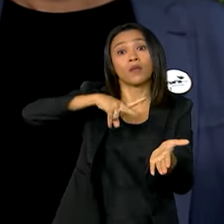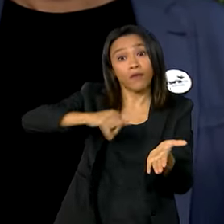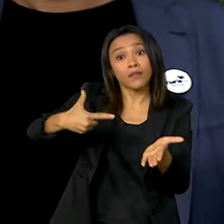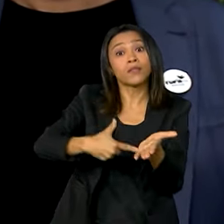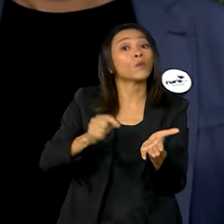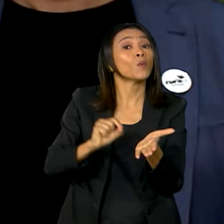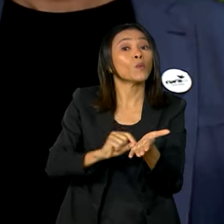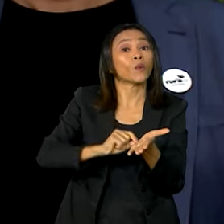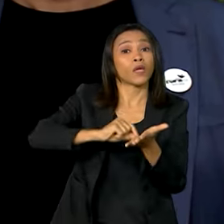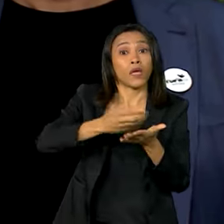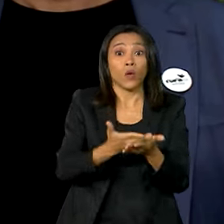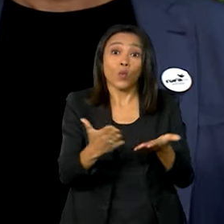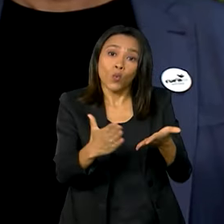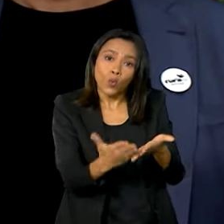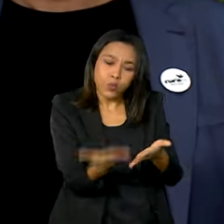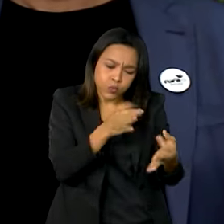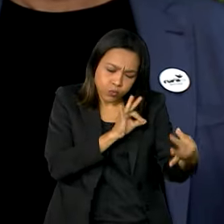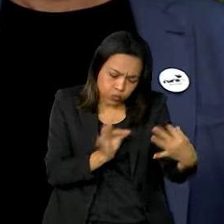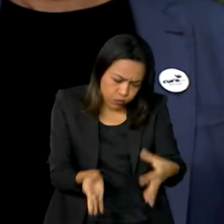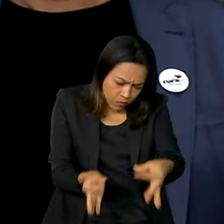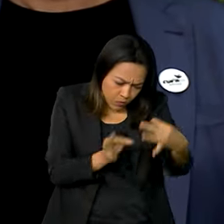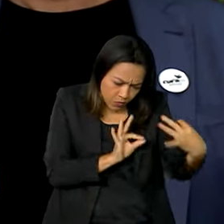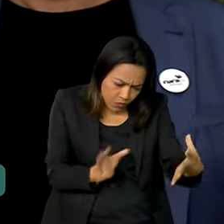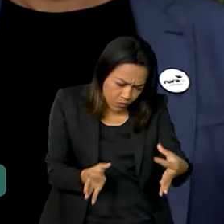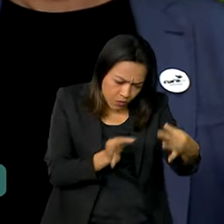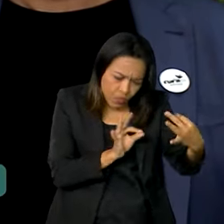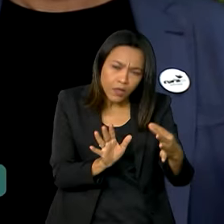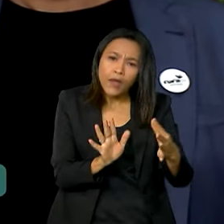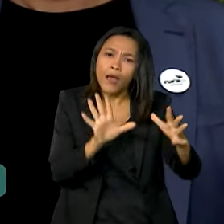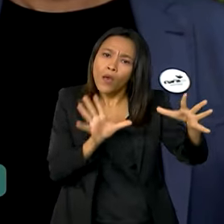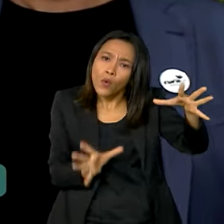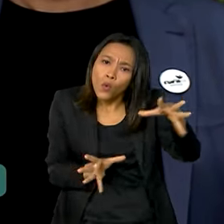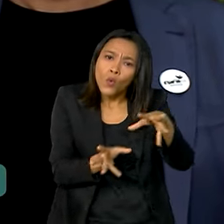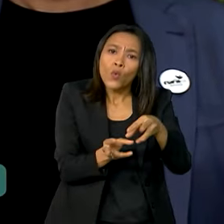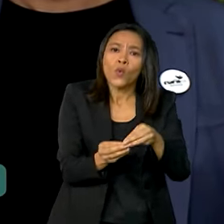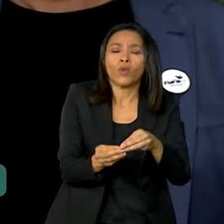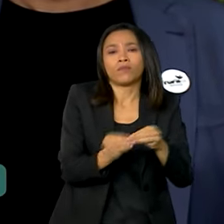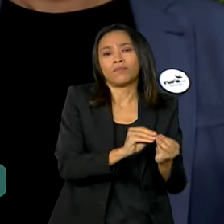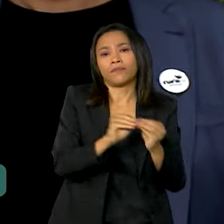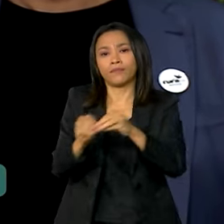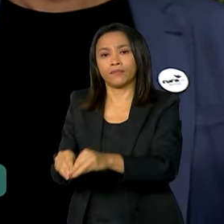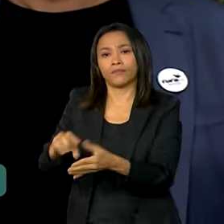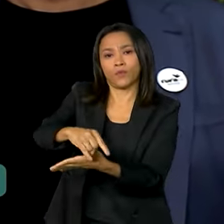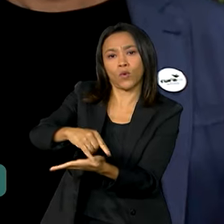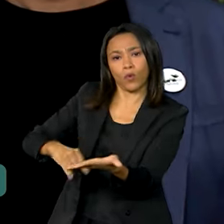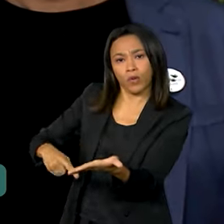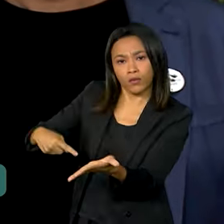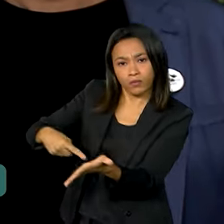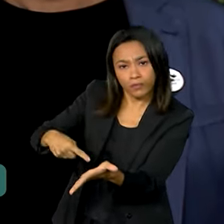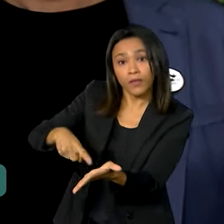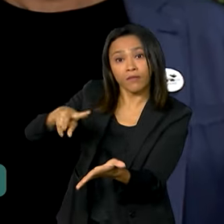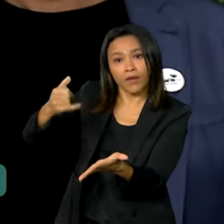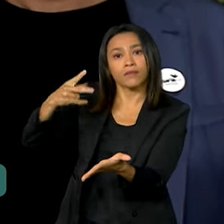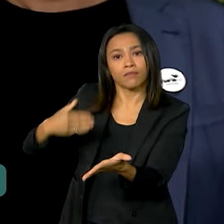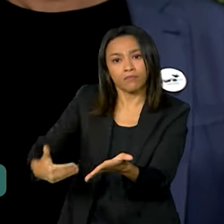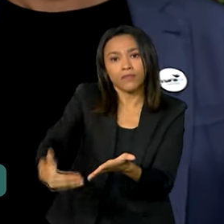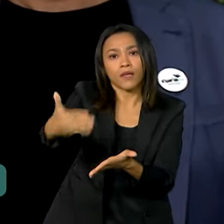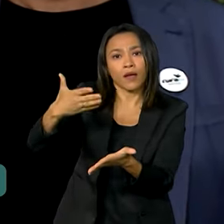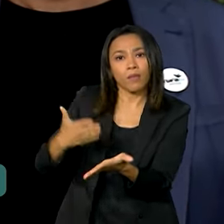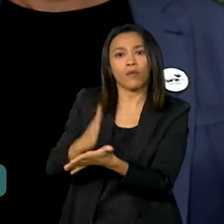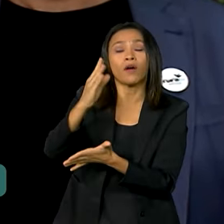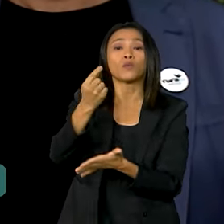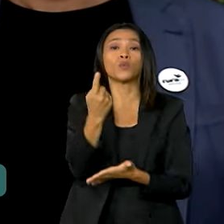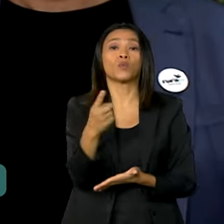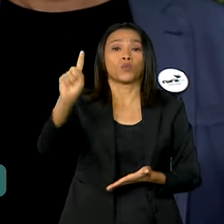anexo, onde vai acompanhar um documento síntese, que será aprovado no